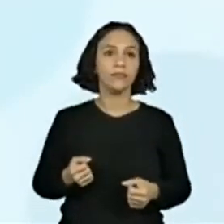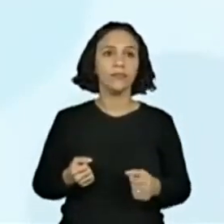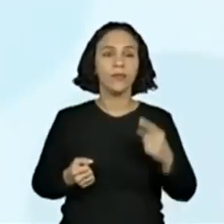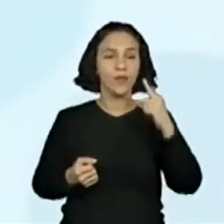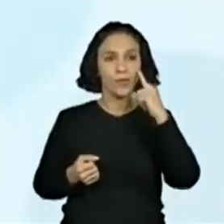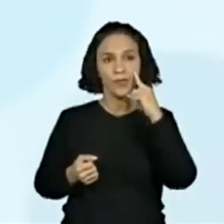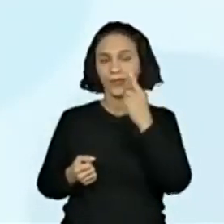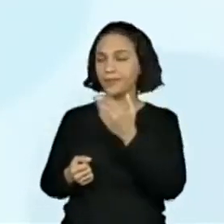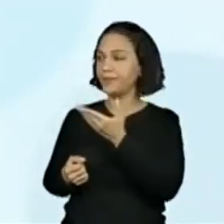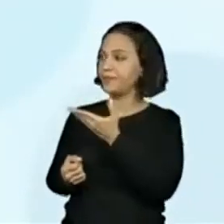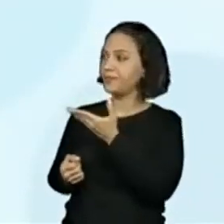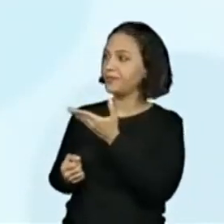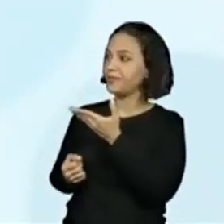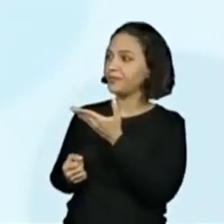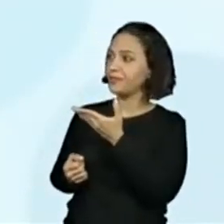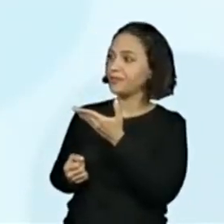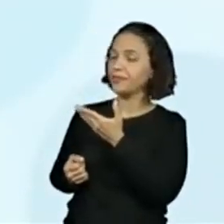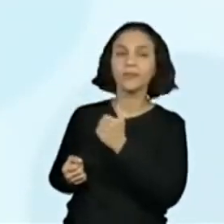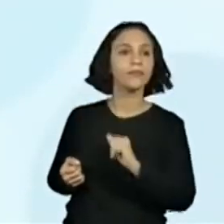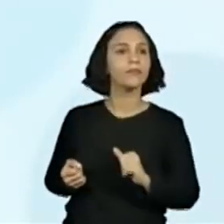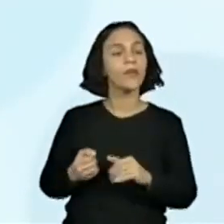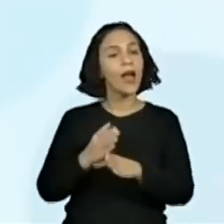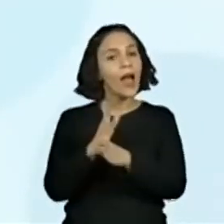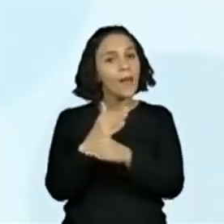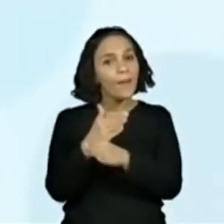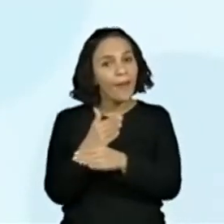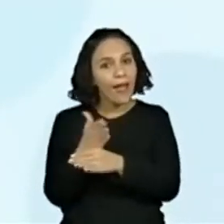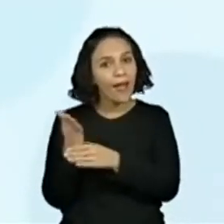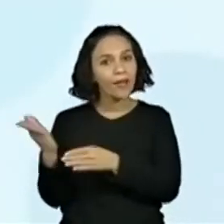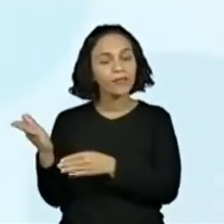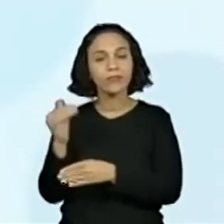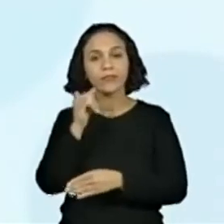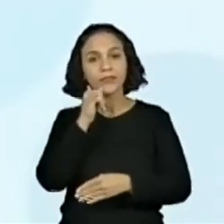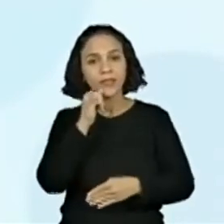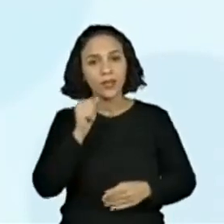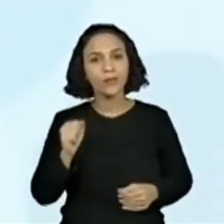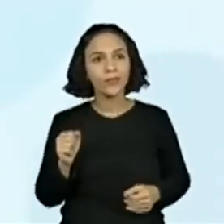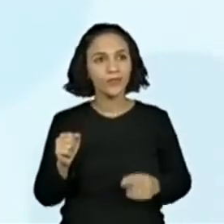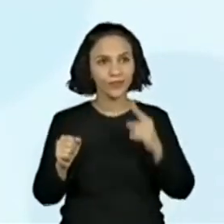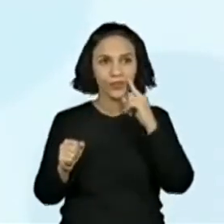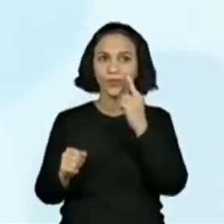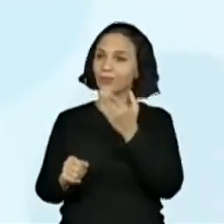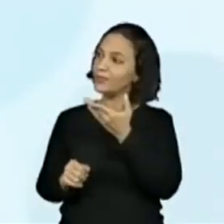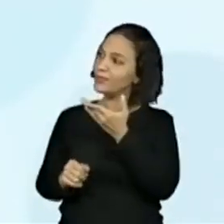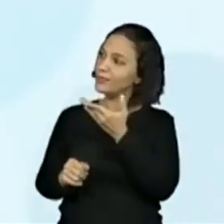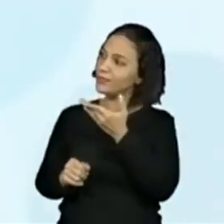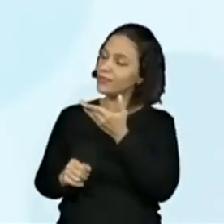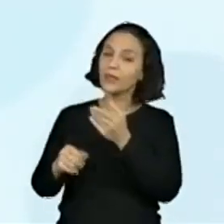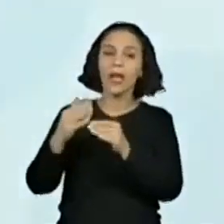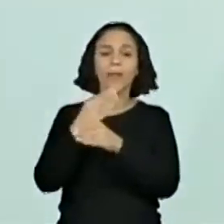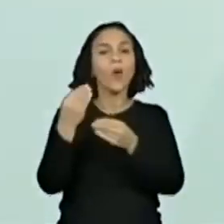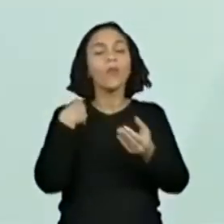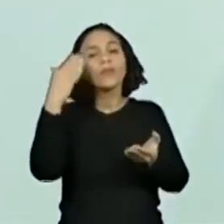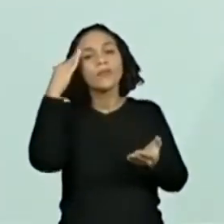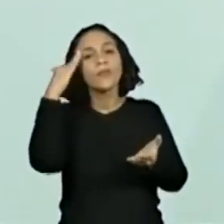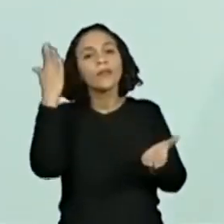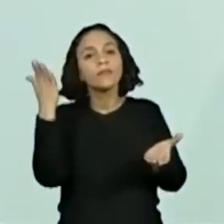não são associados perímetros a figuras como essas aqui embaixo. No caso, essa está aberta, ok?